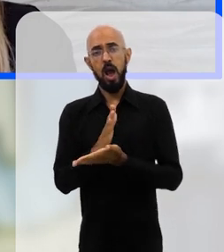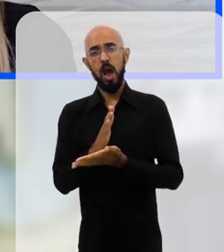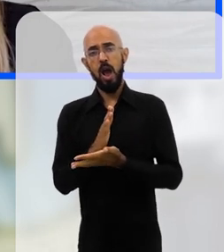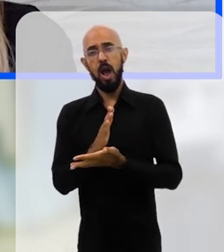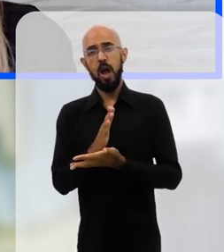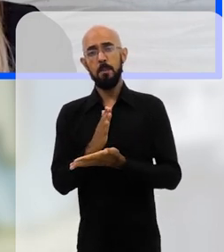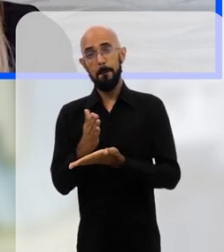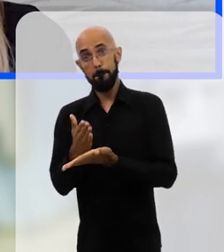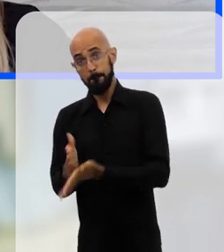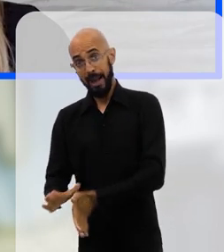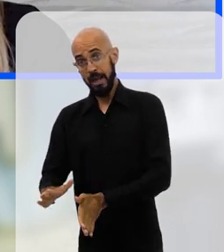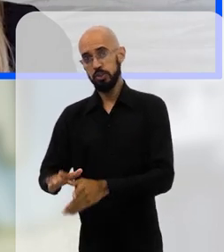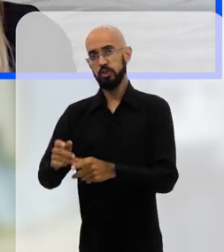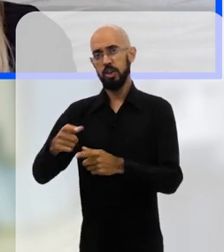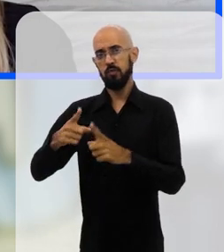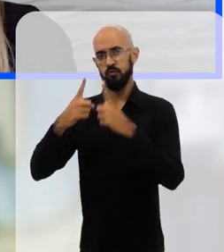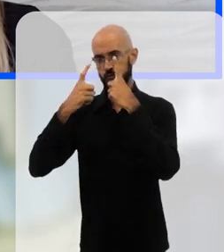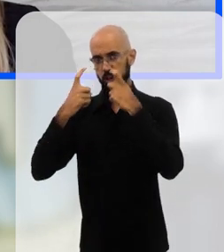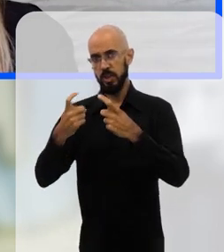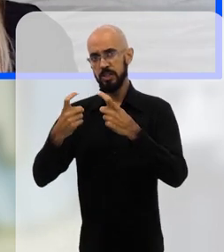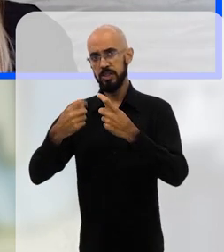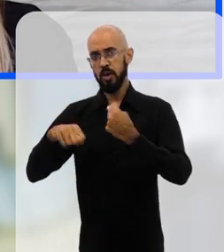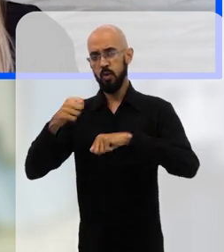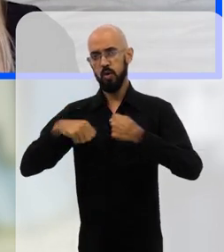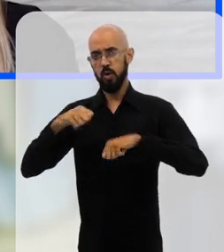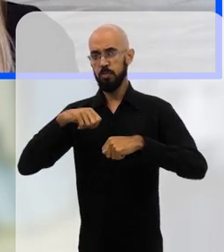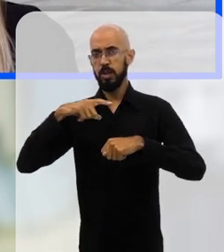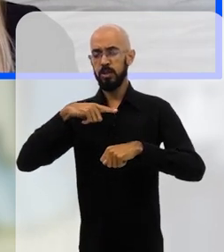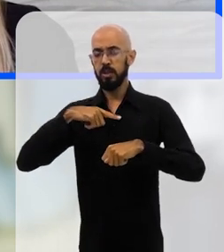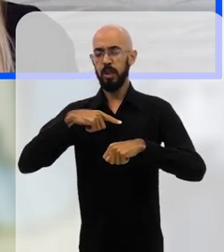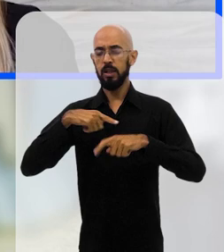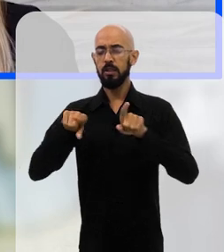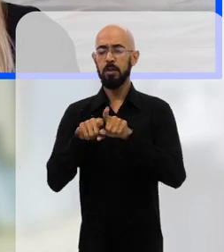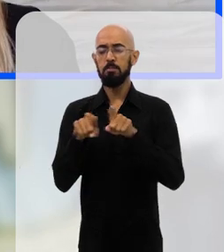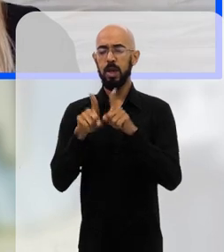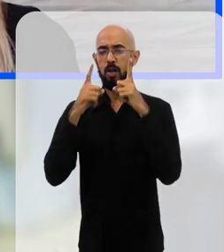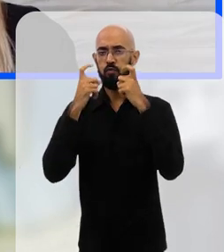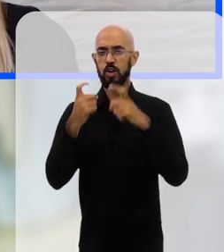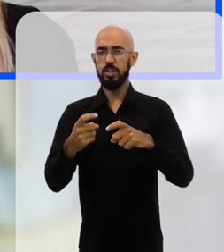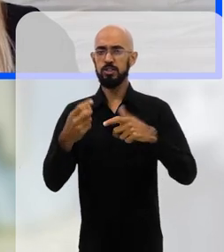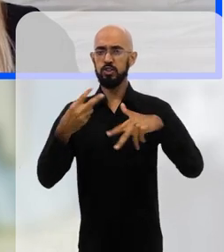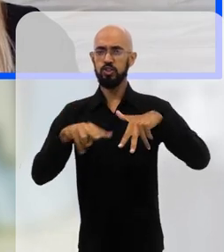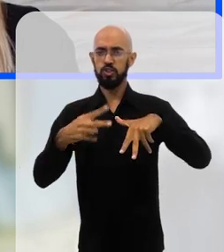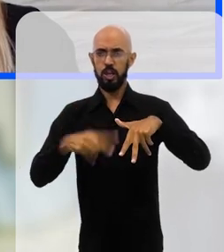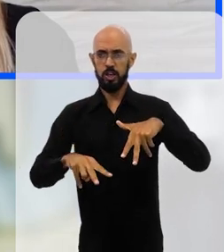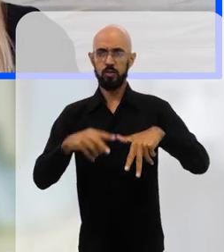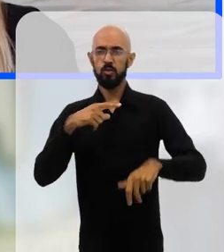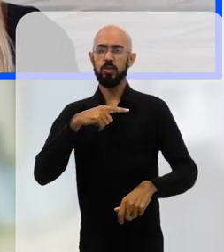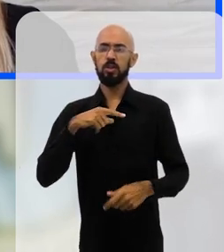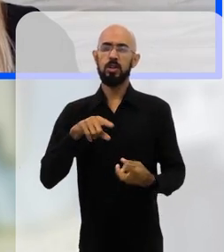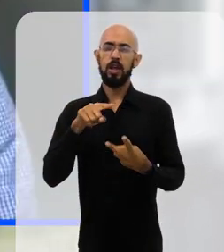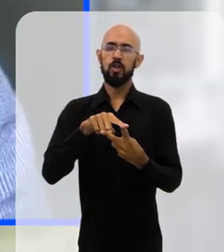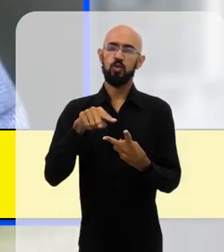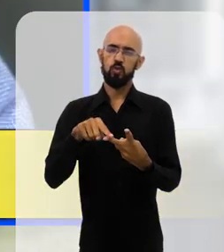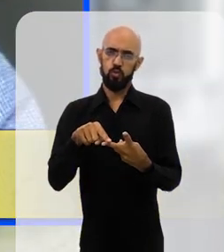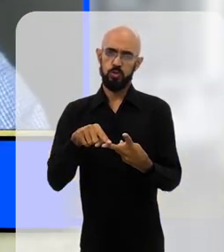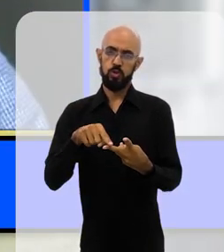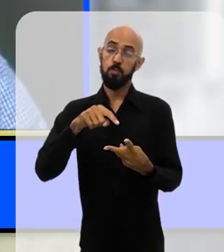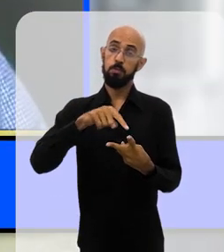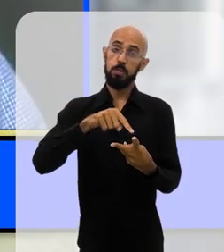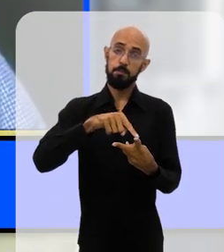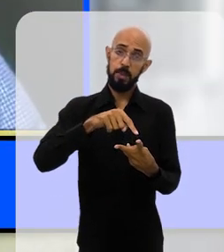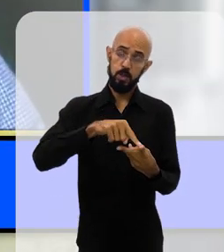violência econômica, ela tem um componente de violência de gênero que se dá de múltiplas maneiras. Dos